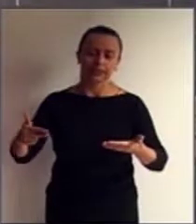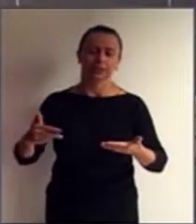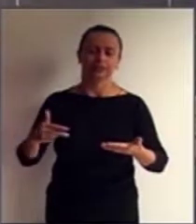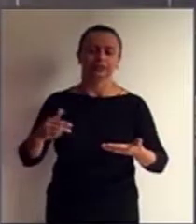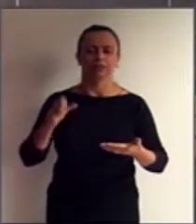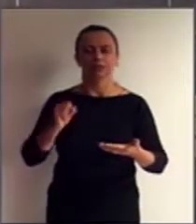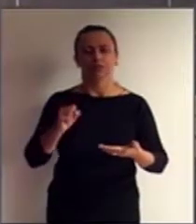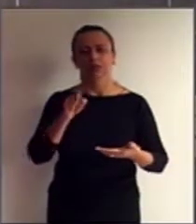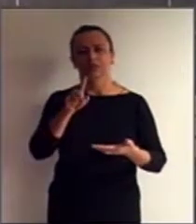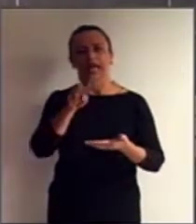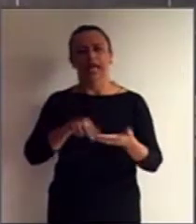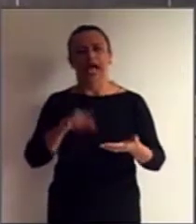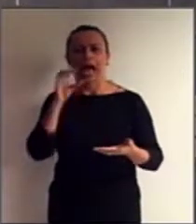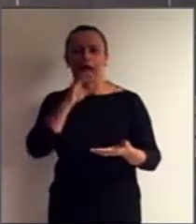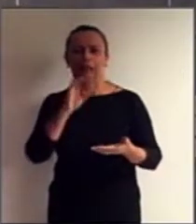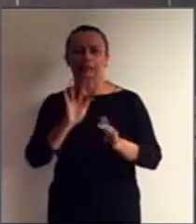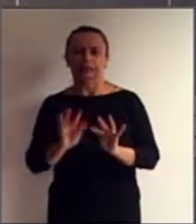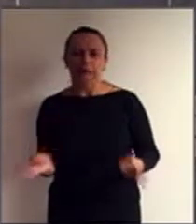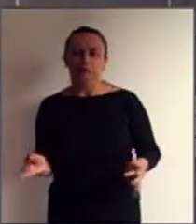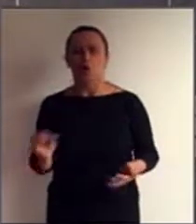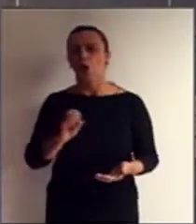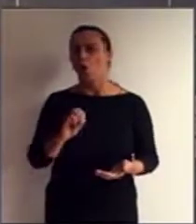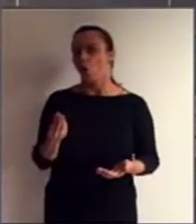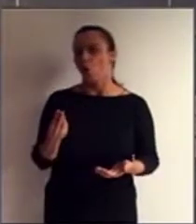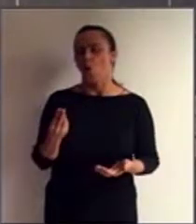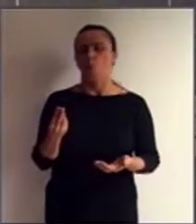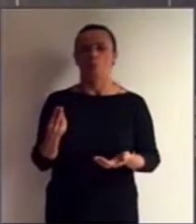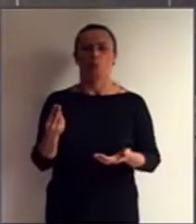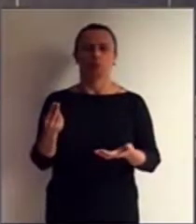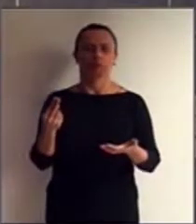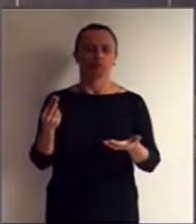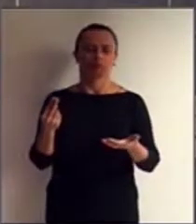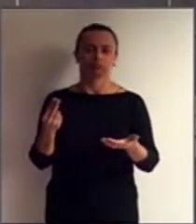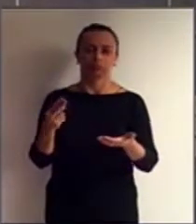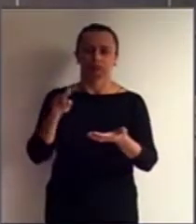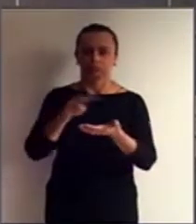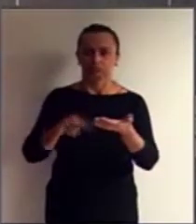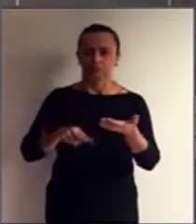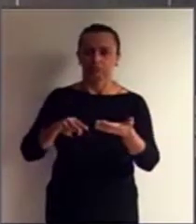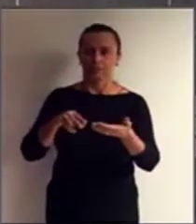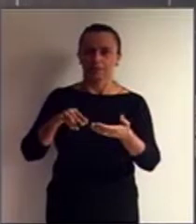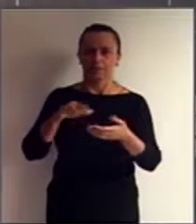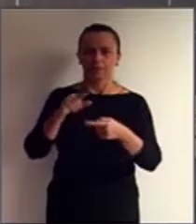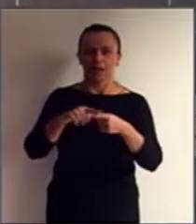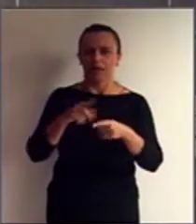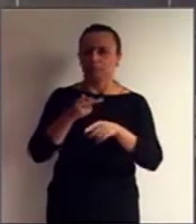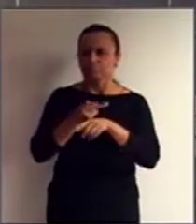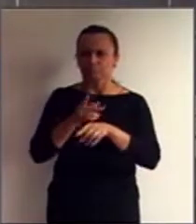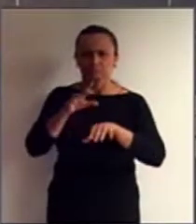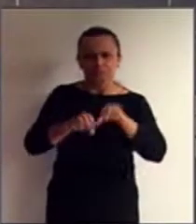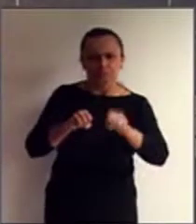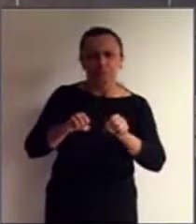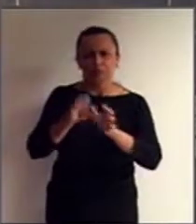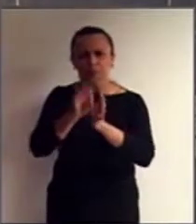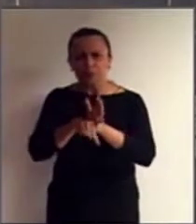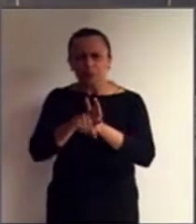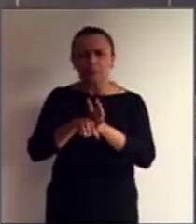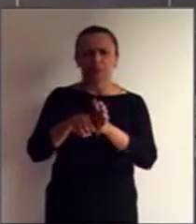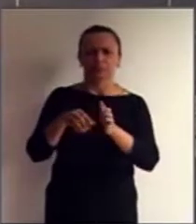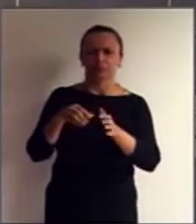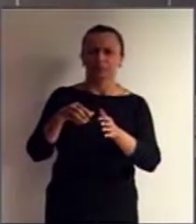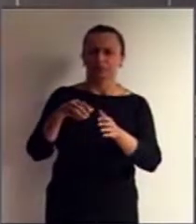leitura simples ou uma leitura mais baseada em conceitos, em